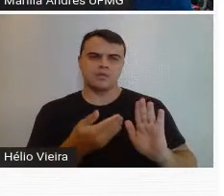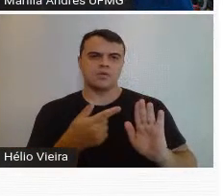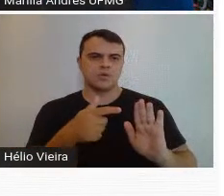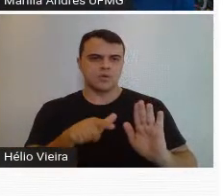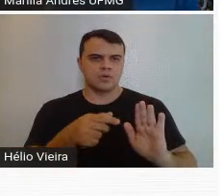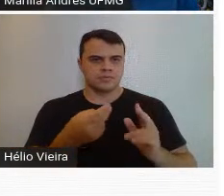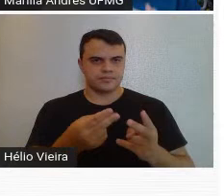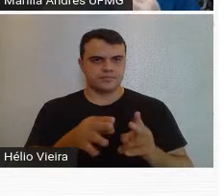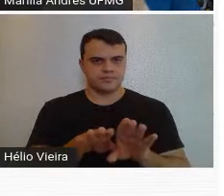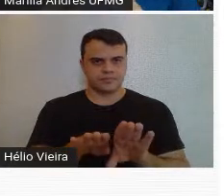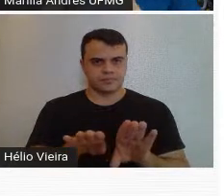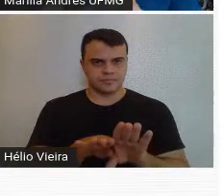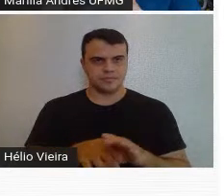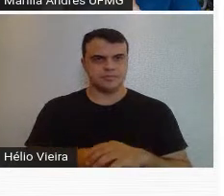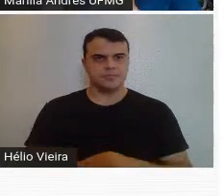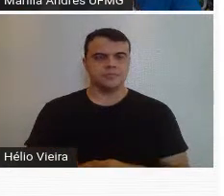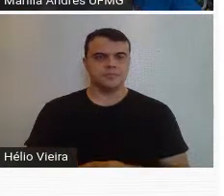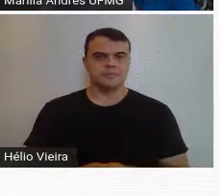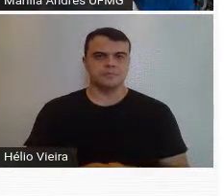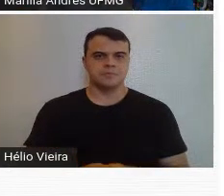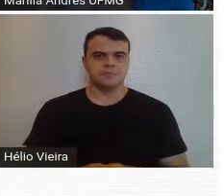mesma coleção. Vamos passar.